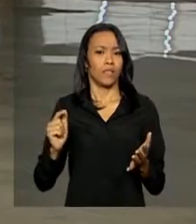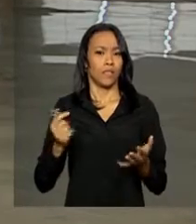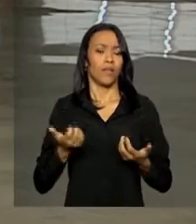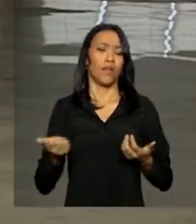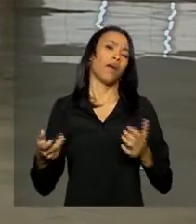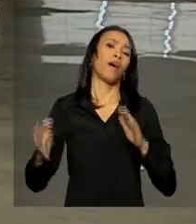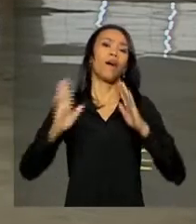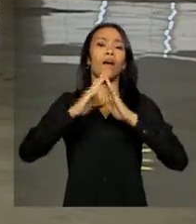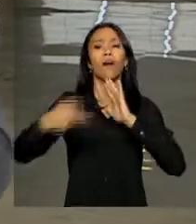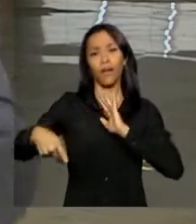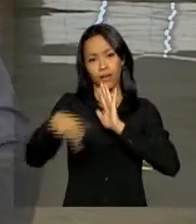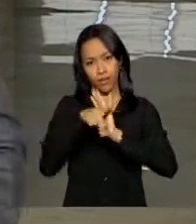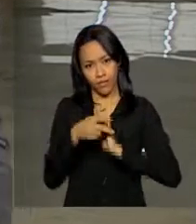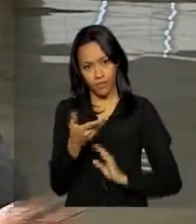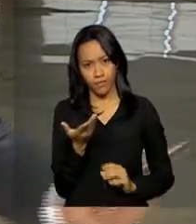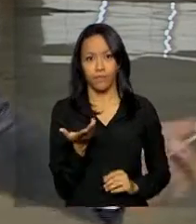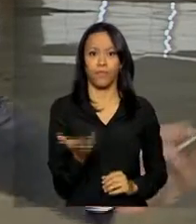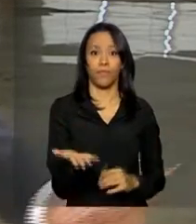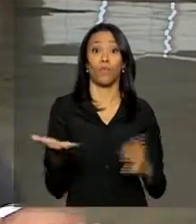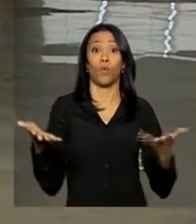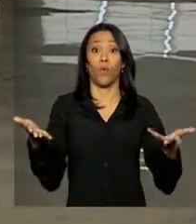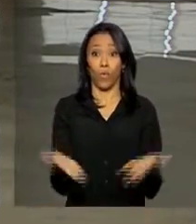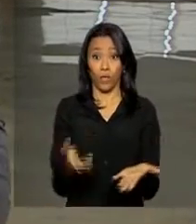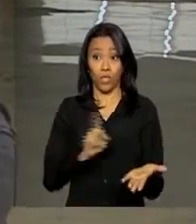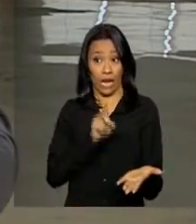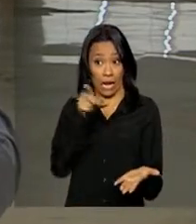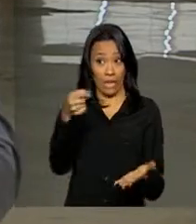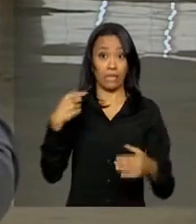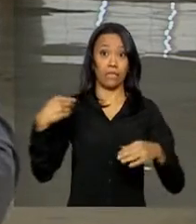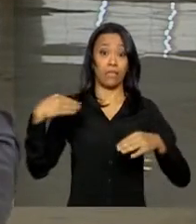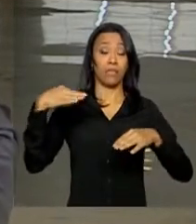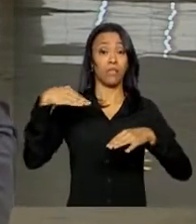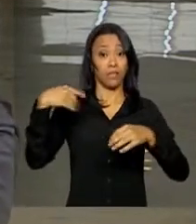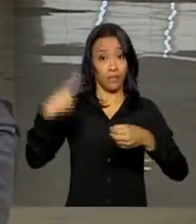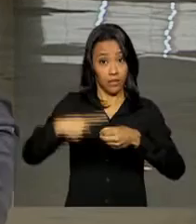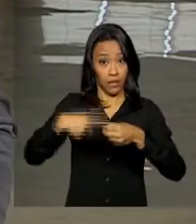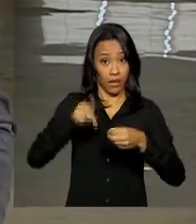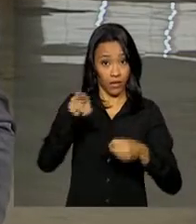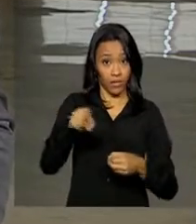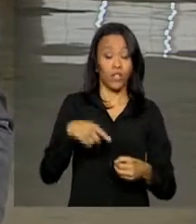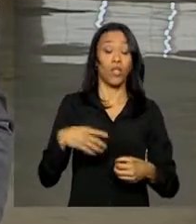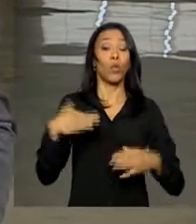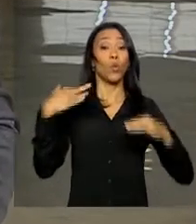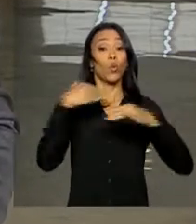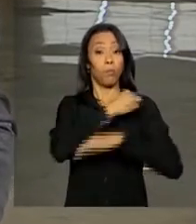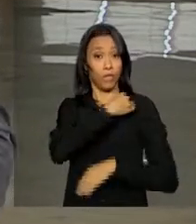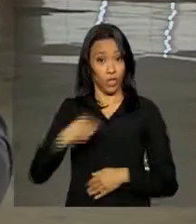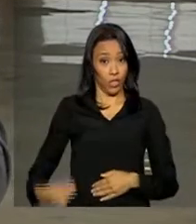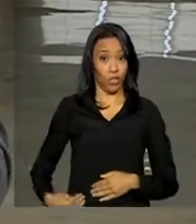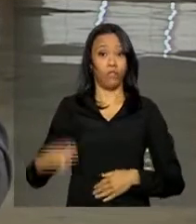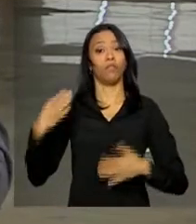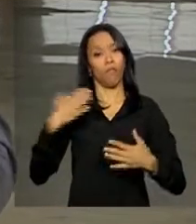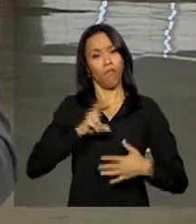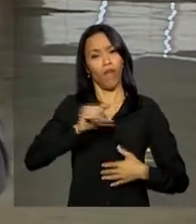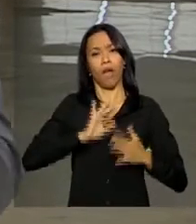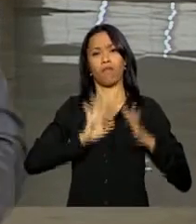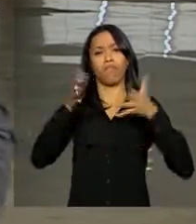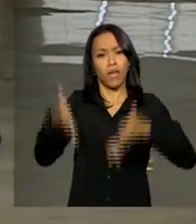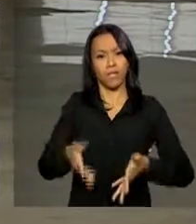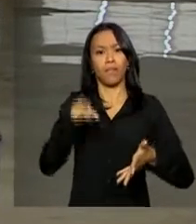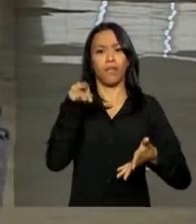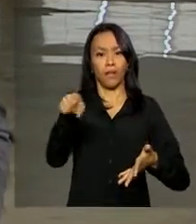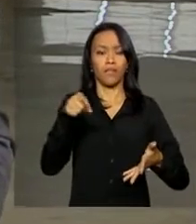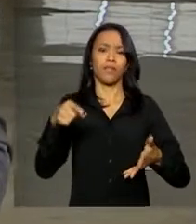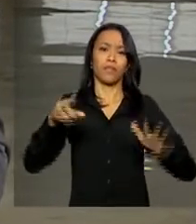a entrega dessas moradias hoje lá em Lusiana. Lembrando que o ministro das cidades, Gilberto Kassab, vai participar da